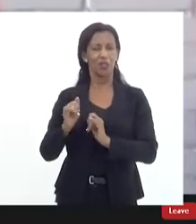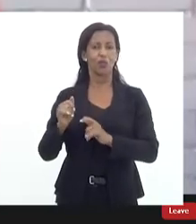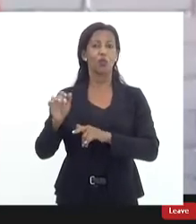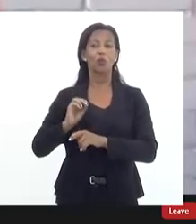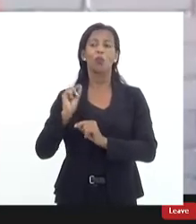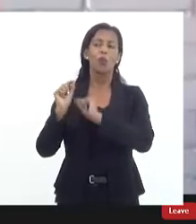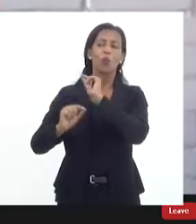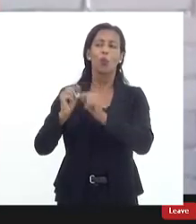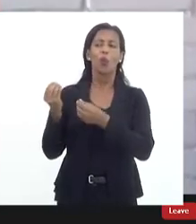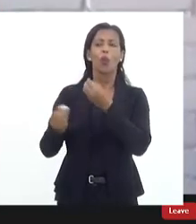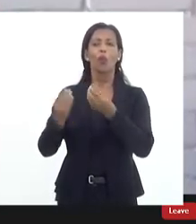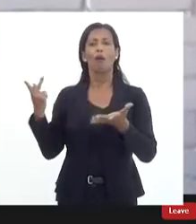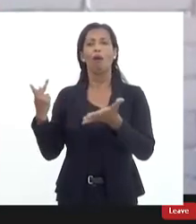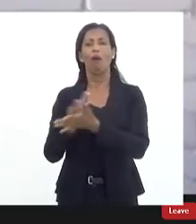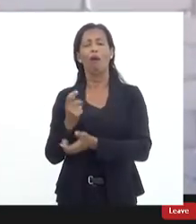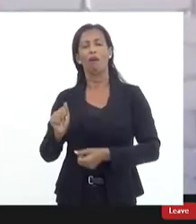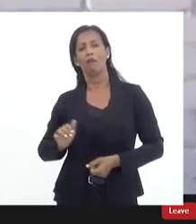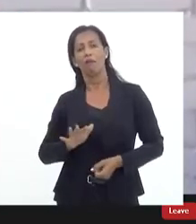favelas